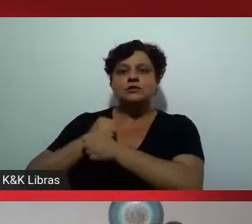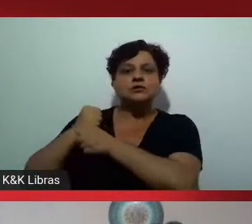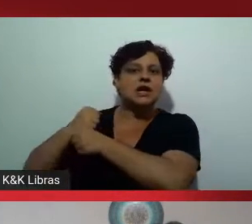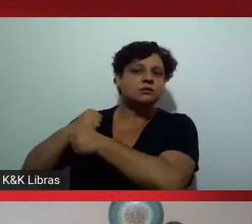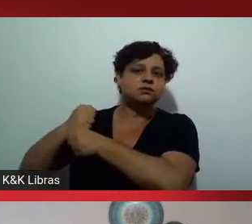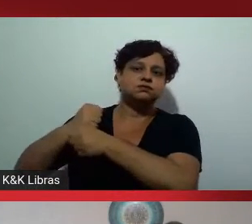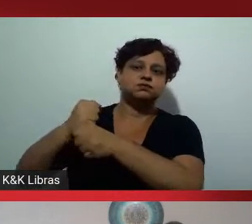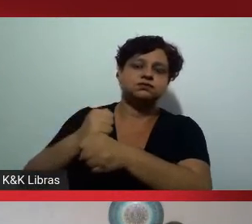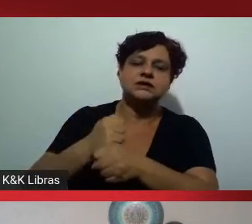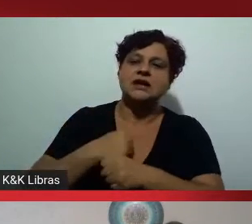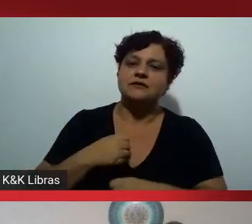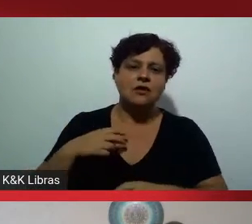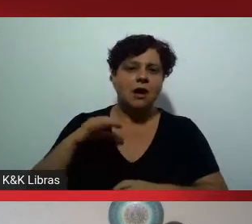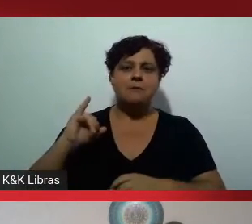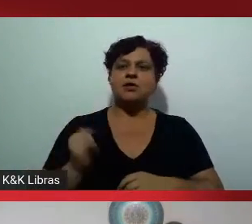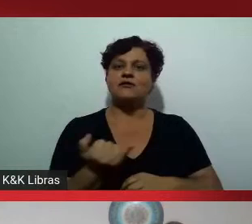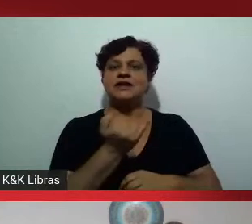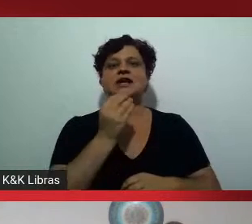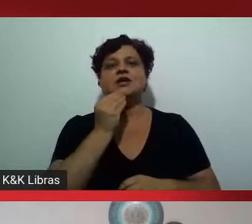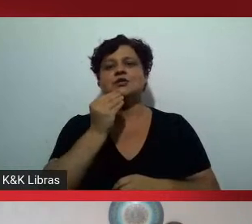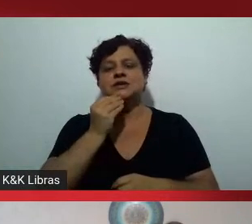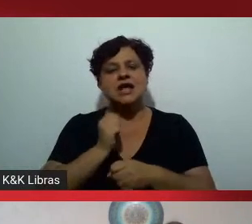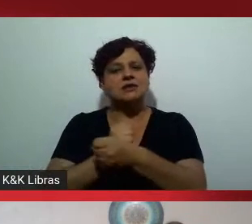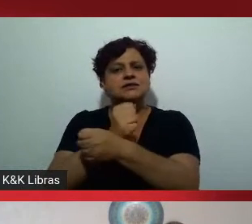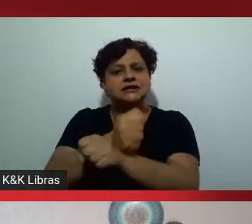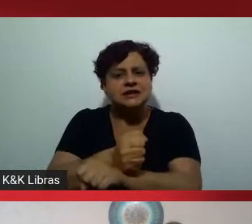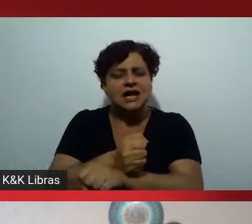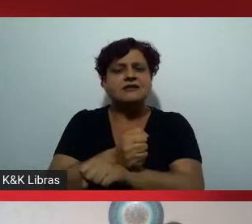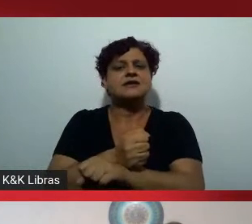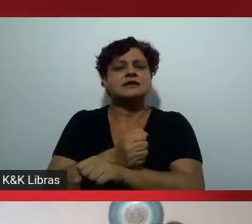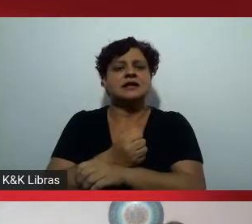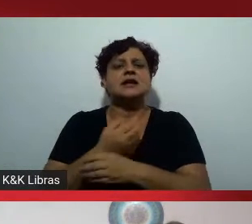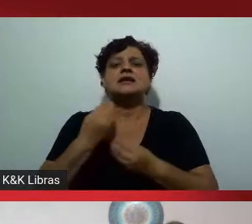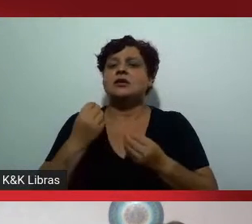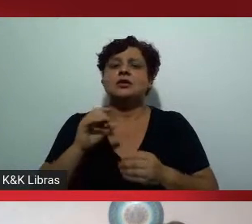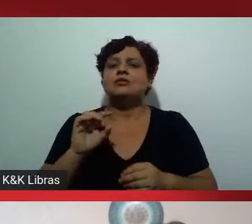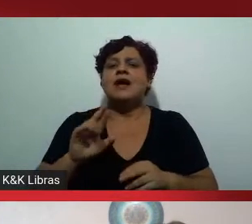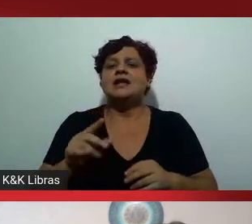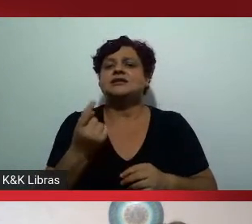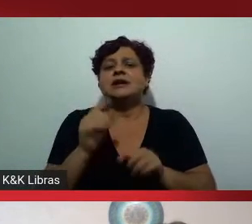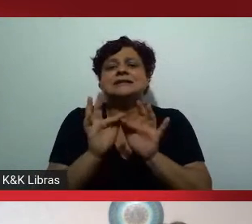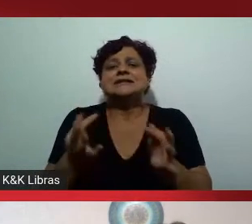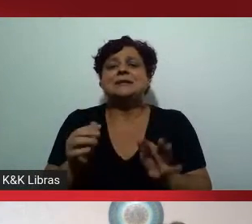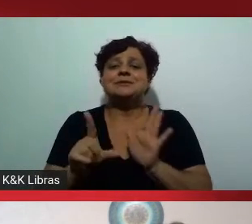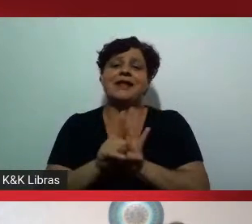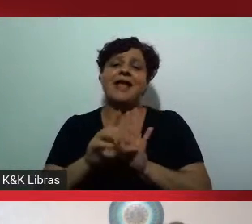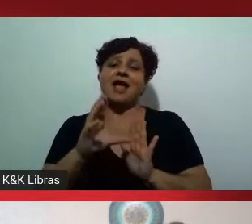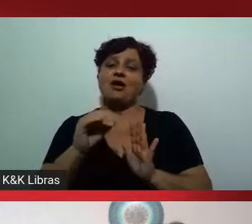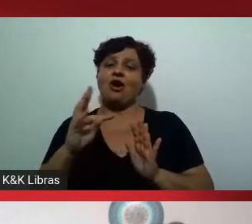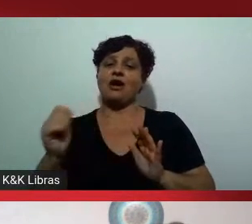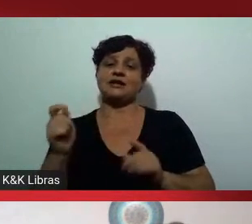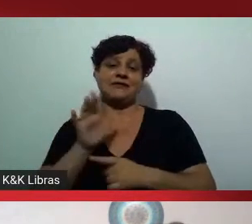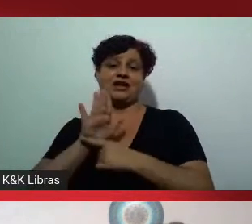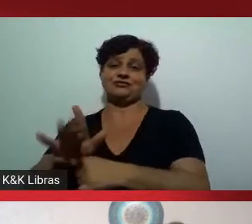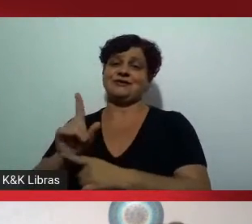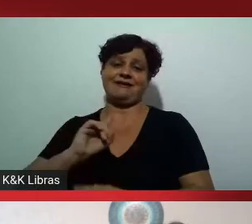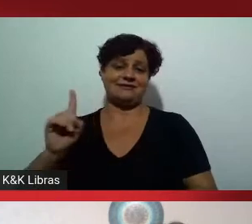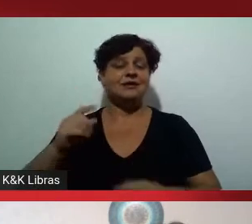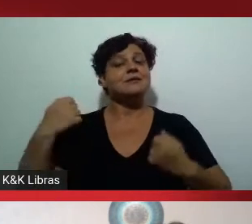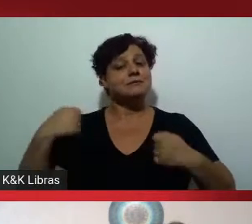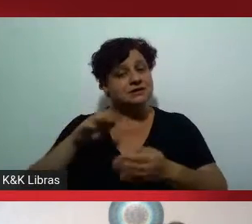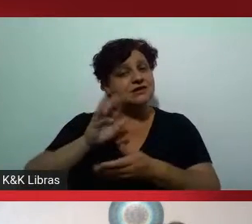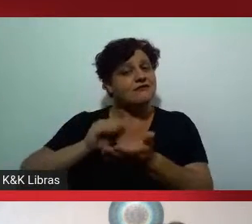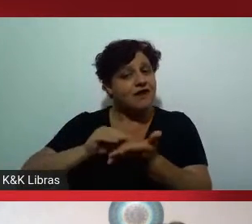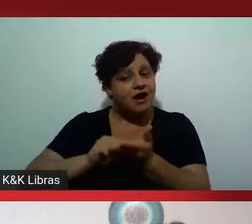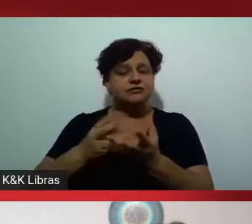não serão apenas 10 anos de cotas, como também de lei de cotas, como também não se fará apenas pela ação de uma